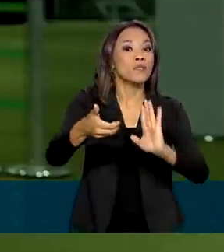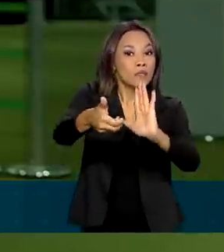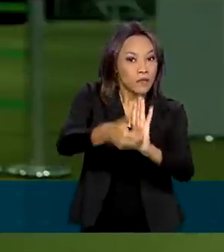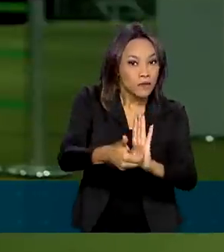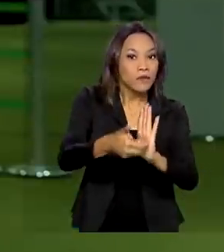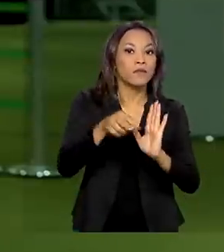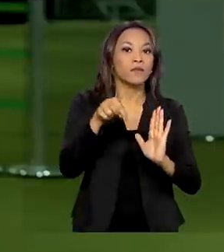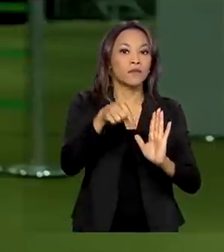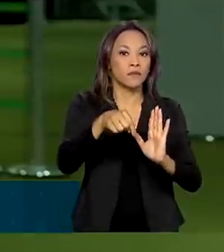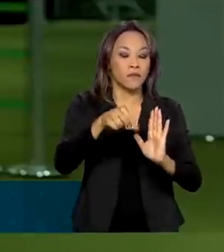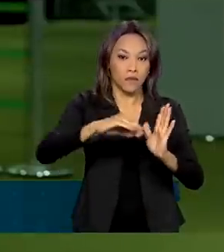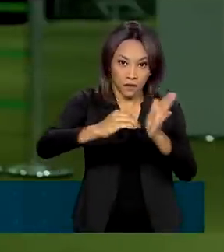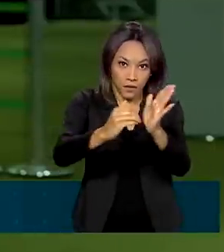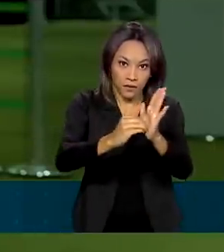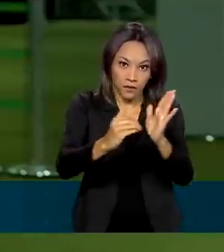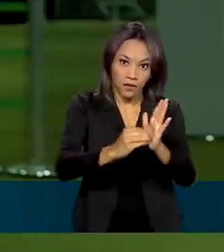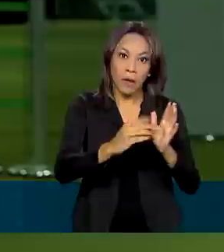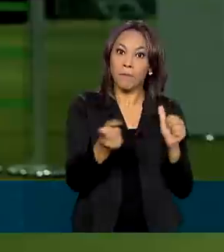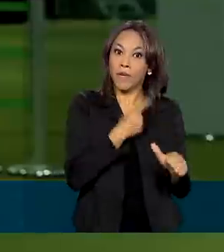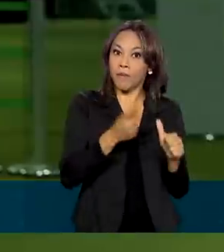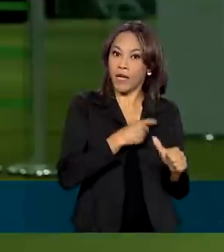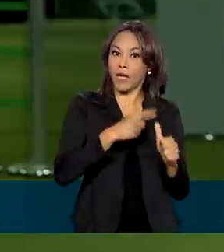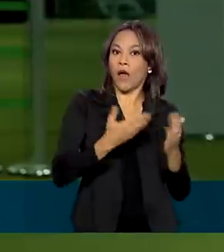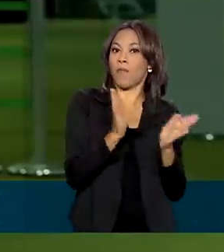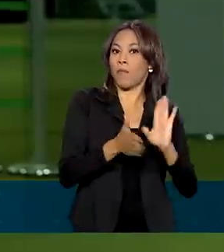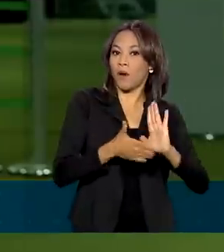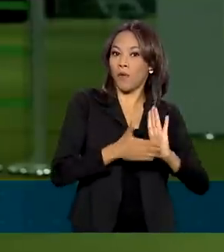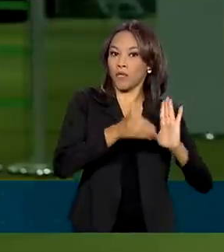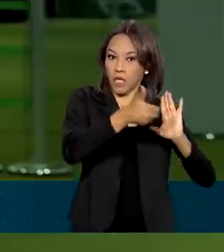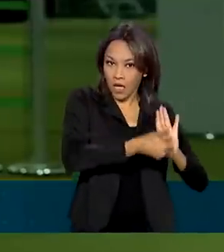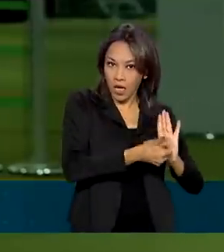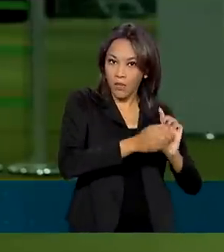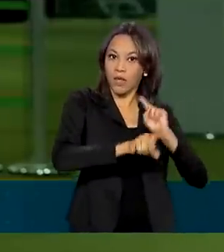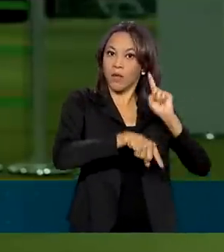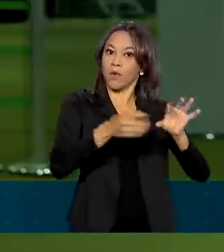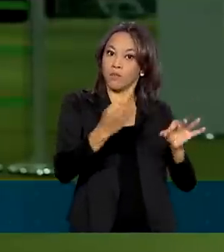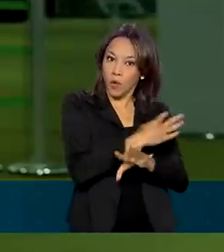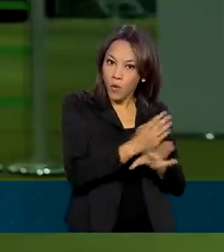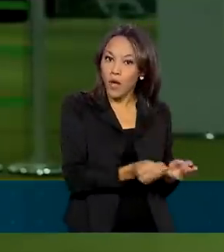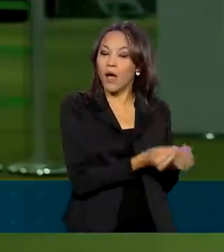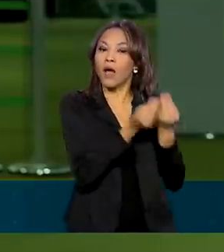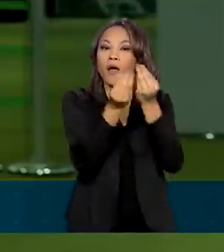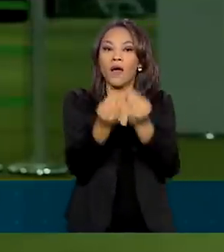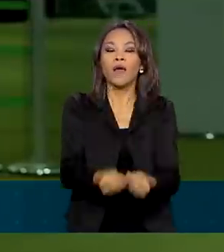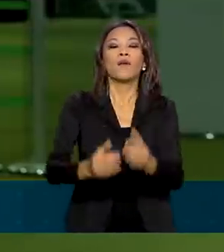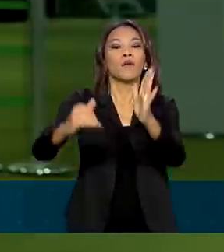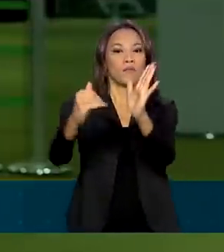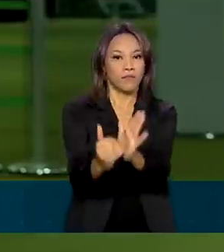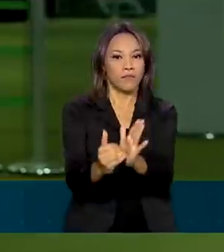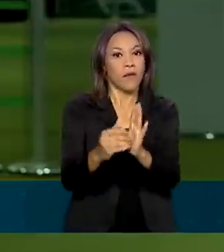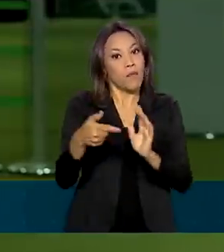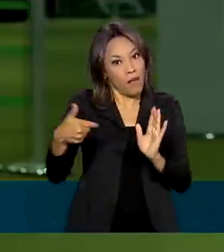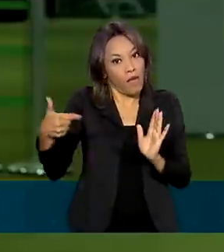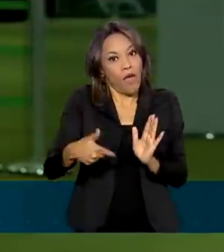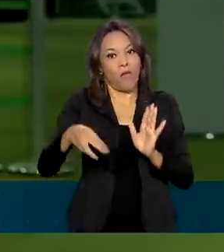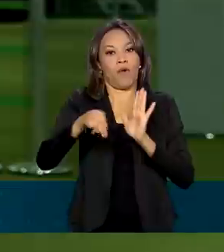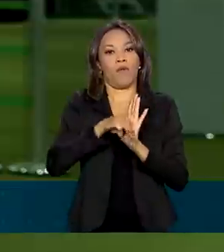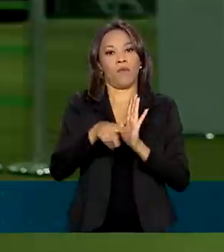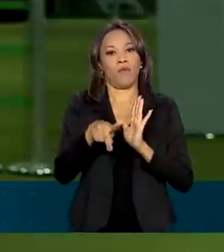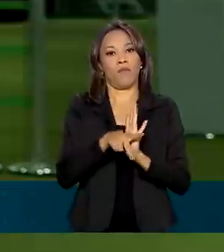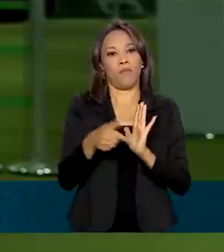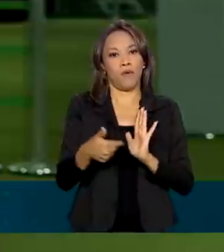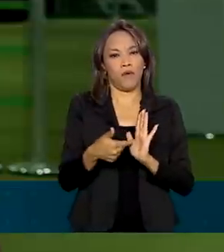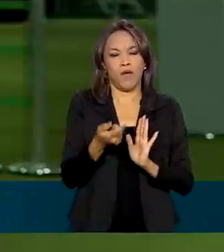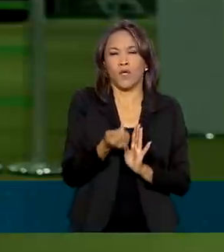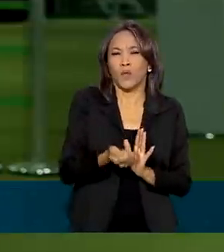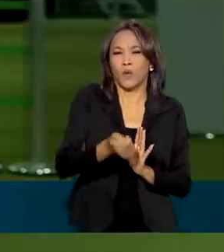relação à proposta que saiu da Câmara e já seguiu direto para a promulgação. Por se tratar de uma MP, esse recurso